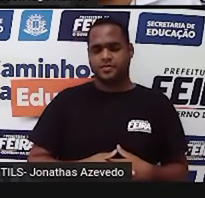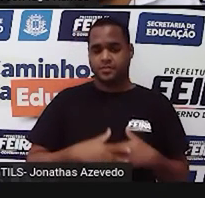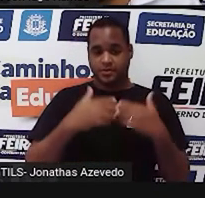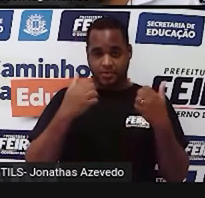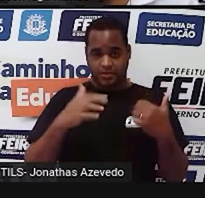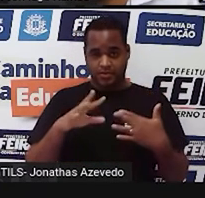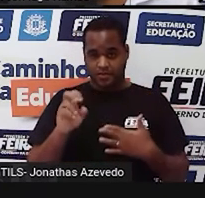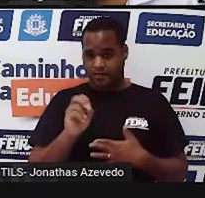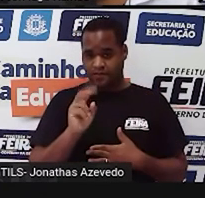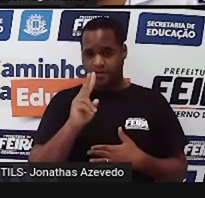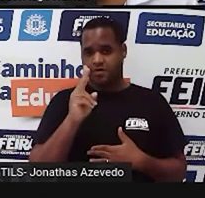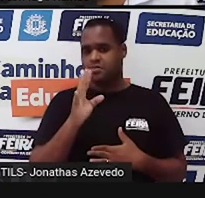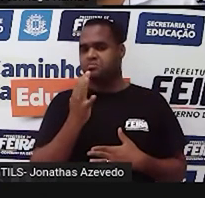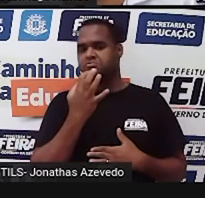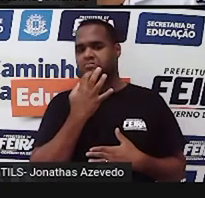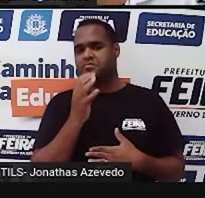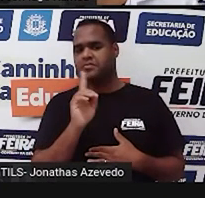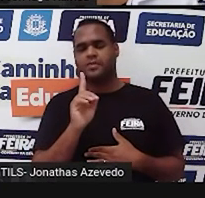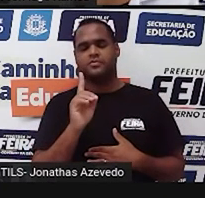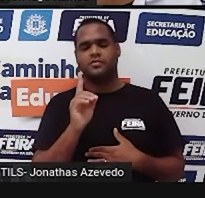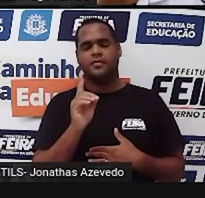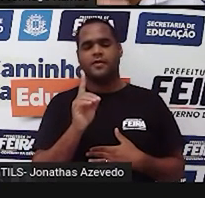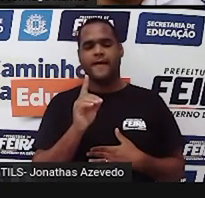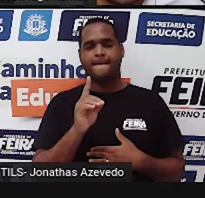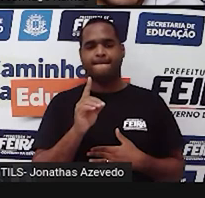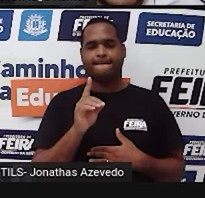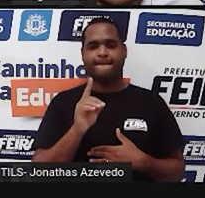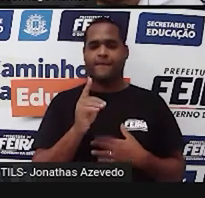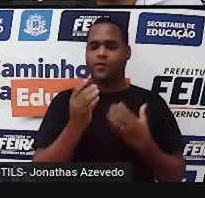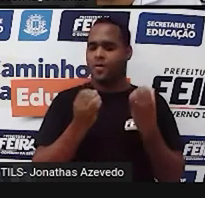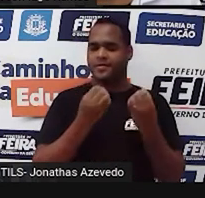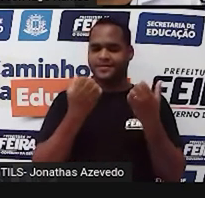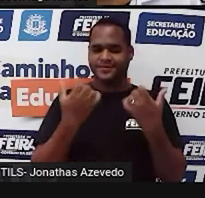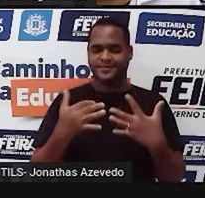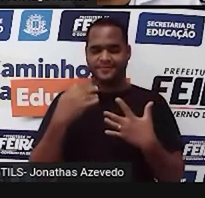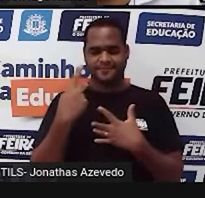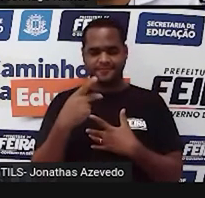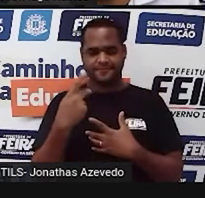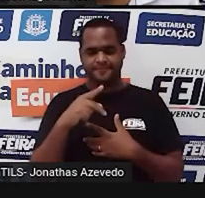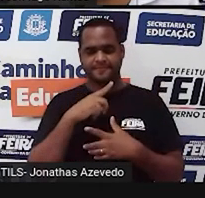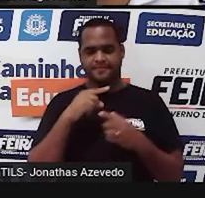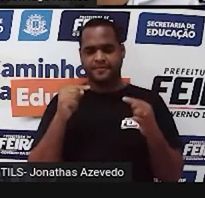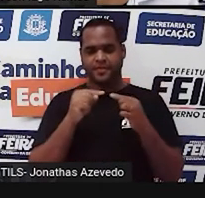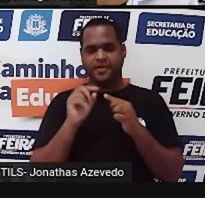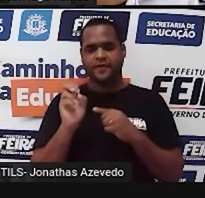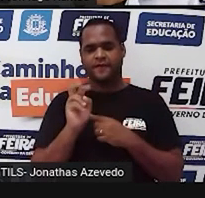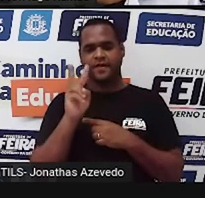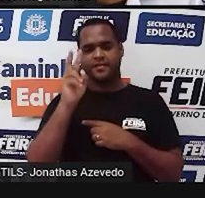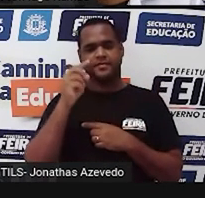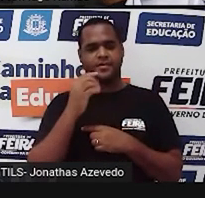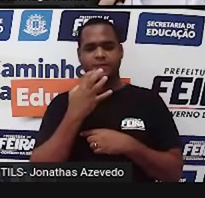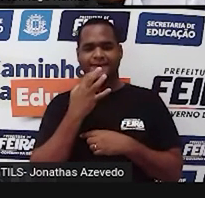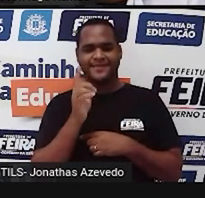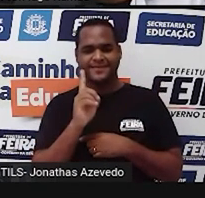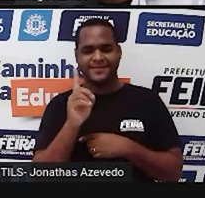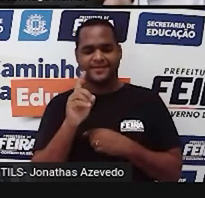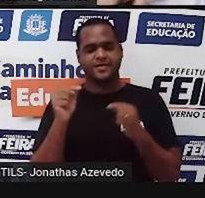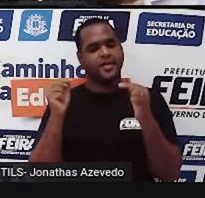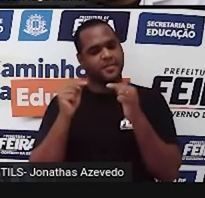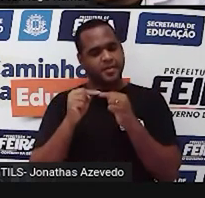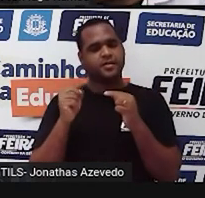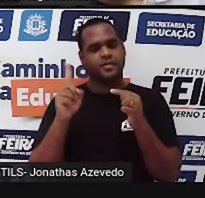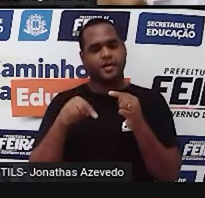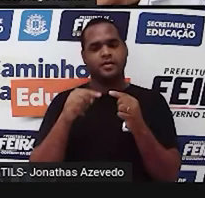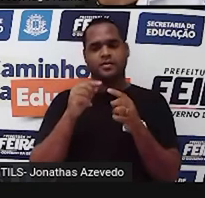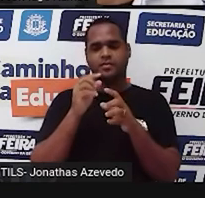valores desconhecidos, como nessa situação o valor desconhecido é a quantidade